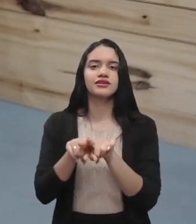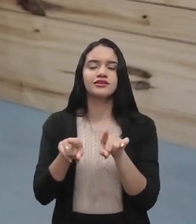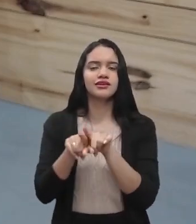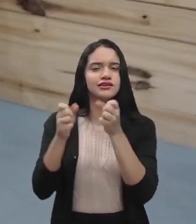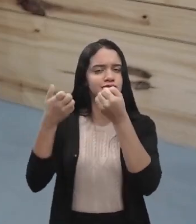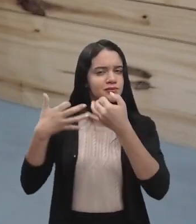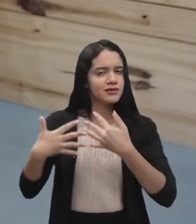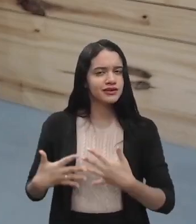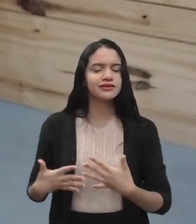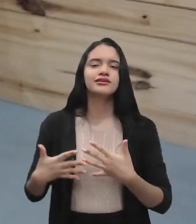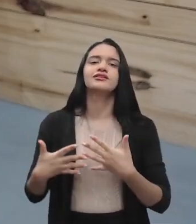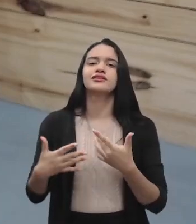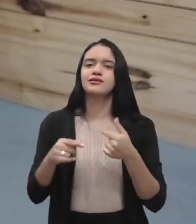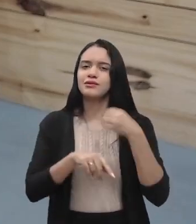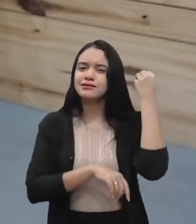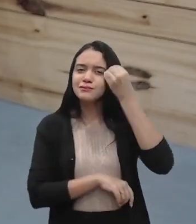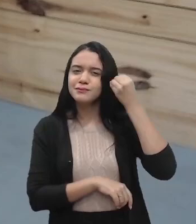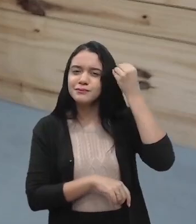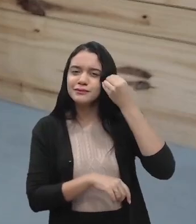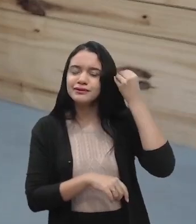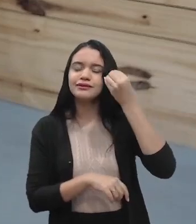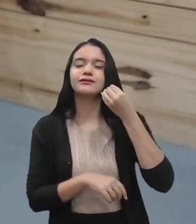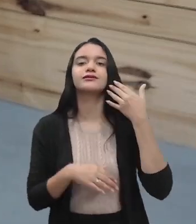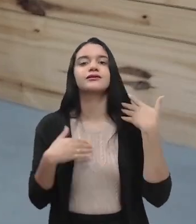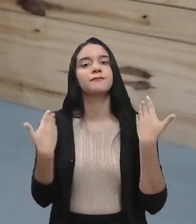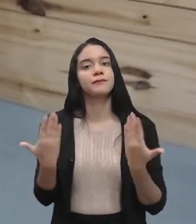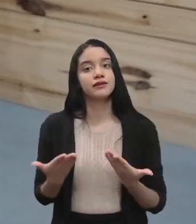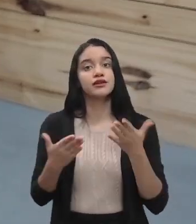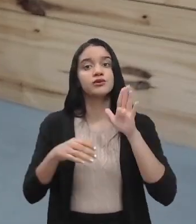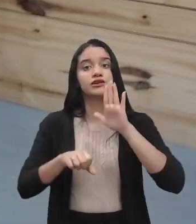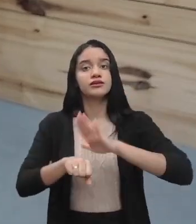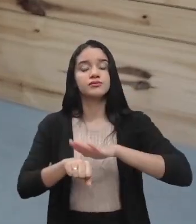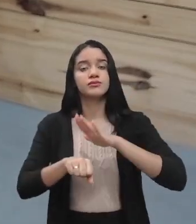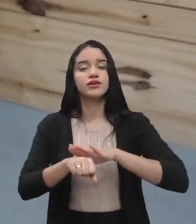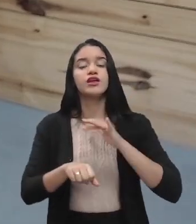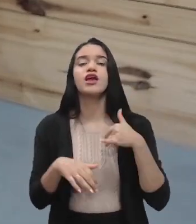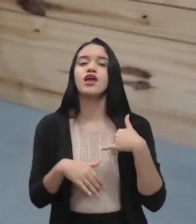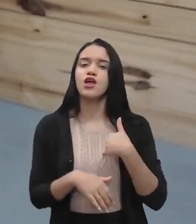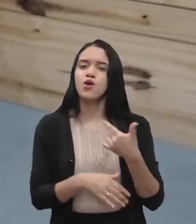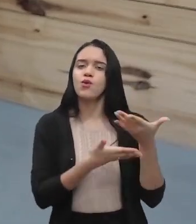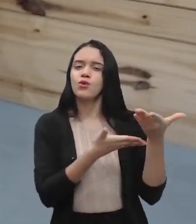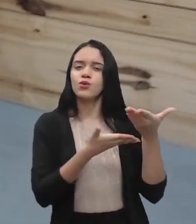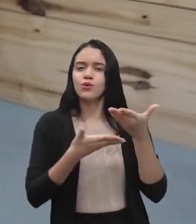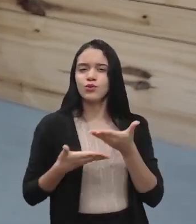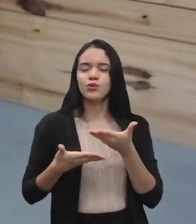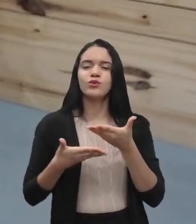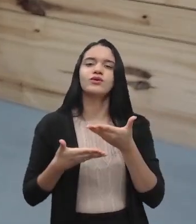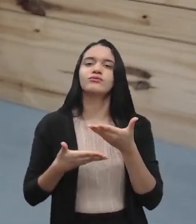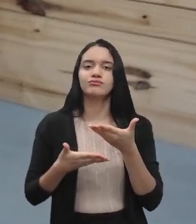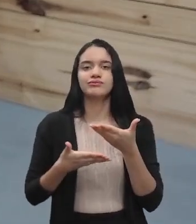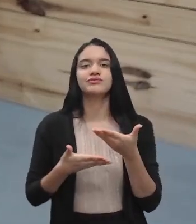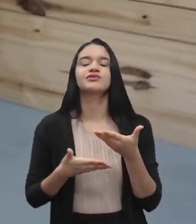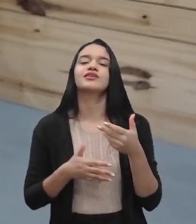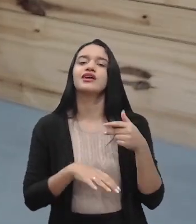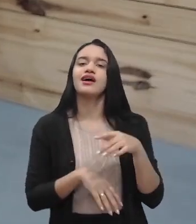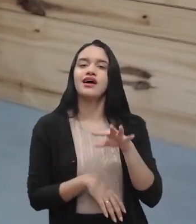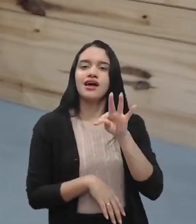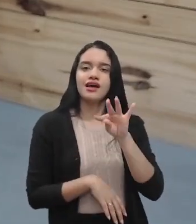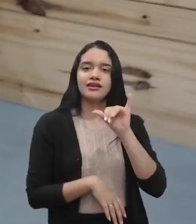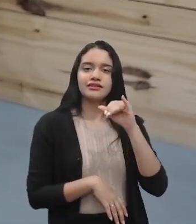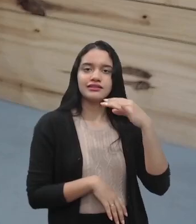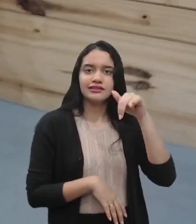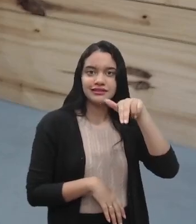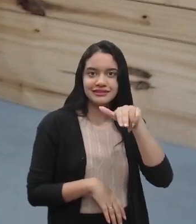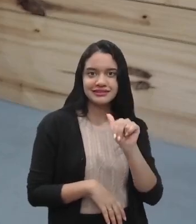a sua grande e vasta experiência. Então, nesse momento, eu convido, passo a palavra para ela, a Tassiana